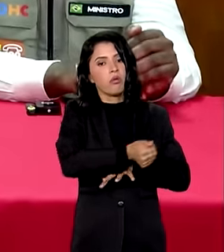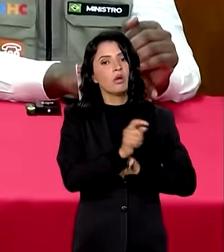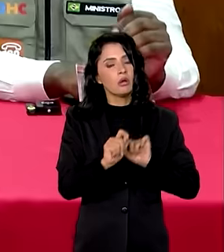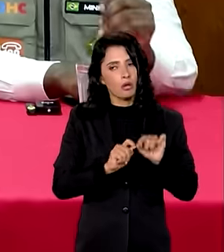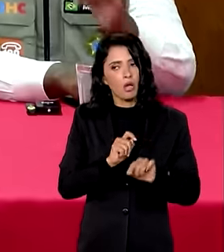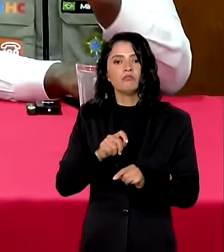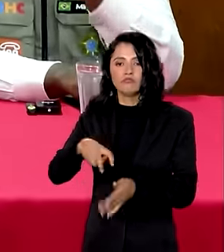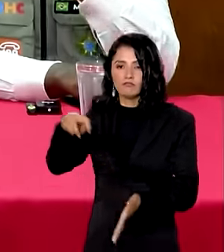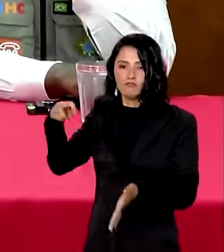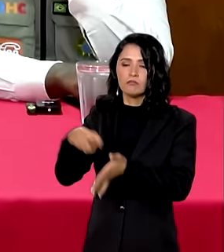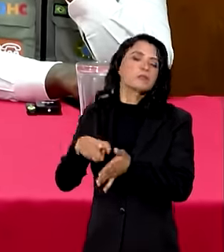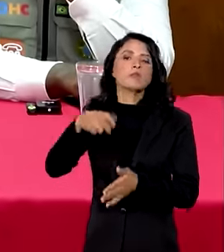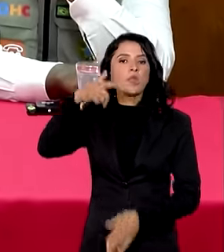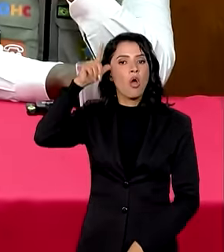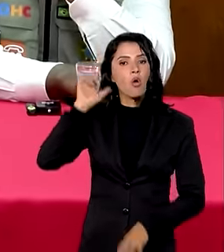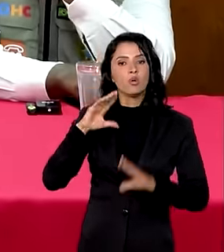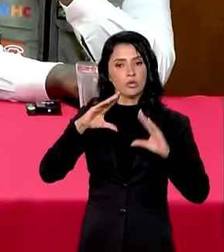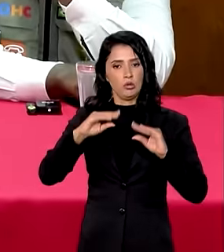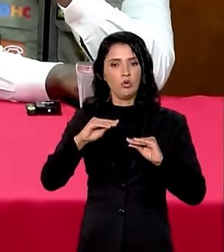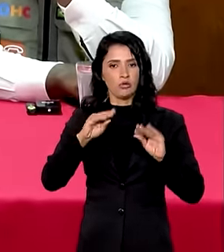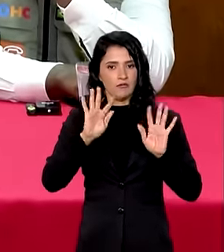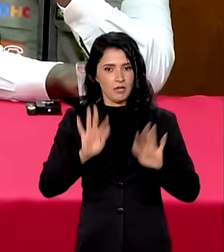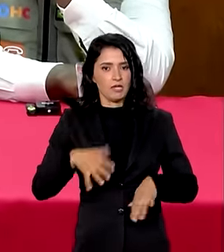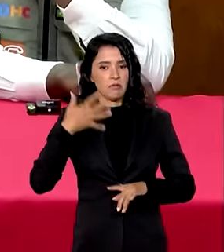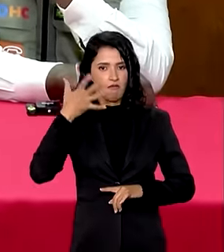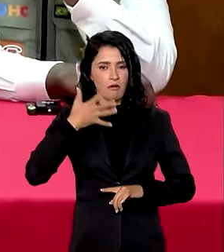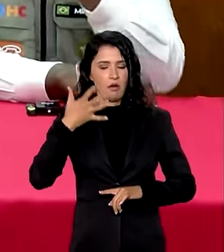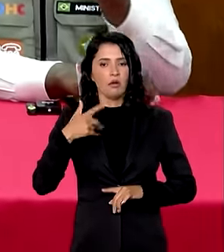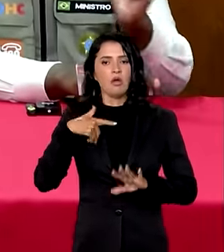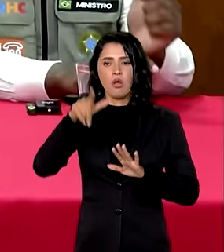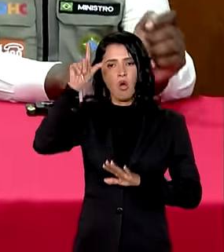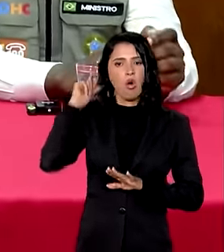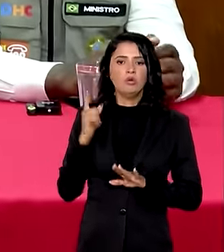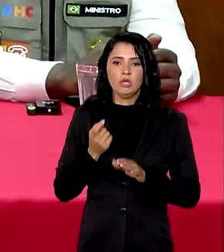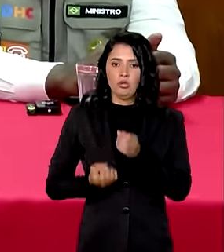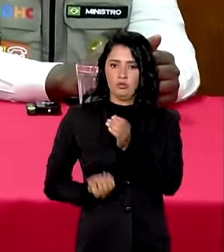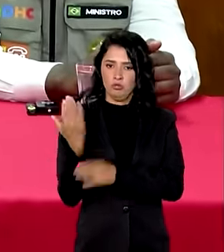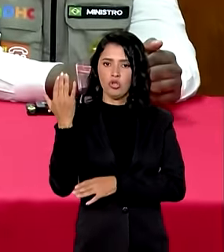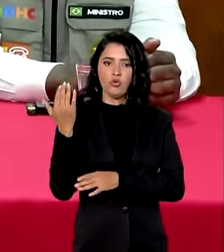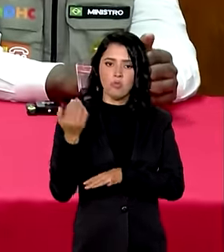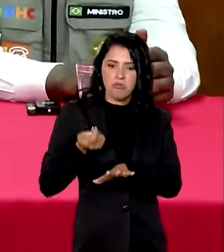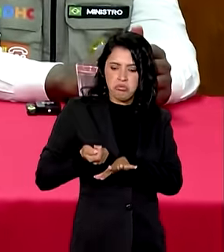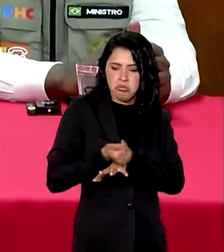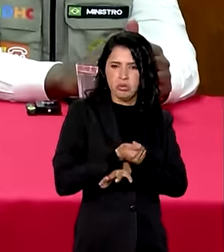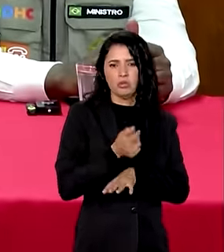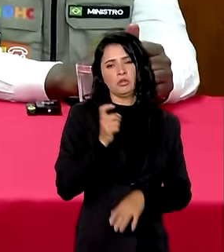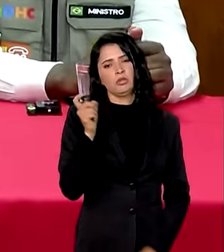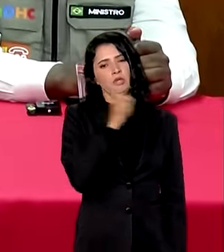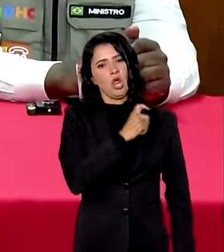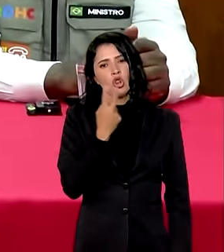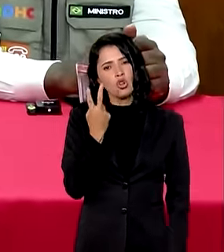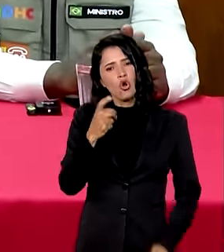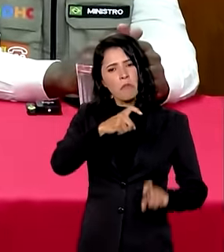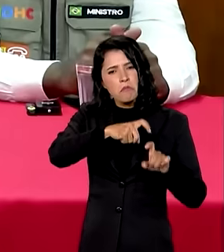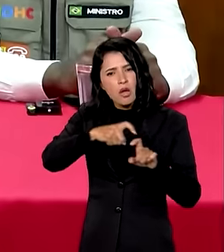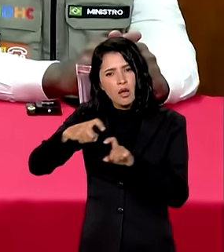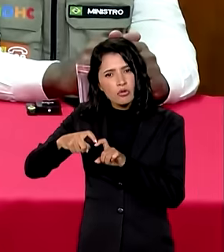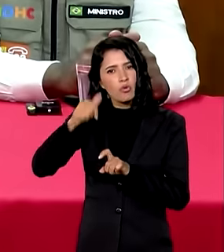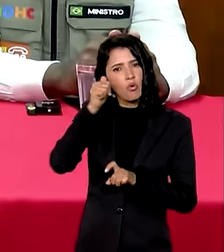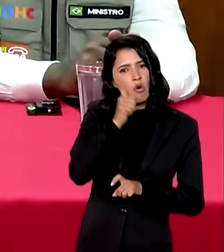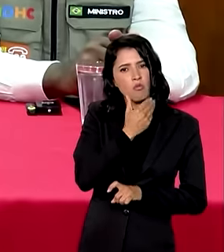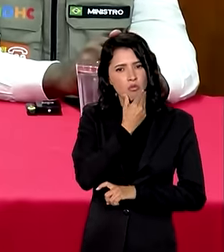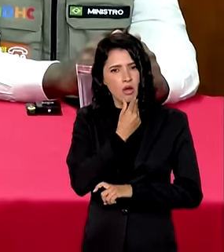Ontem à noite, para concluir aqui a minha intervenção, surgiu uma fake news mentirosa. Dois médicos, um médico e uma